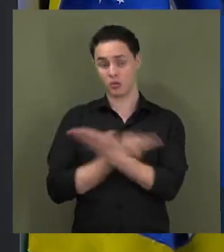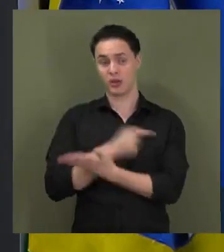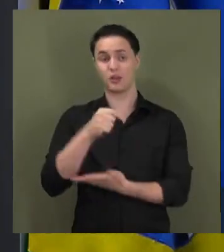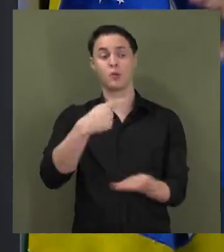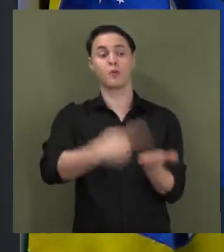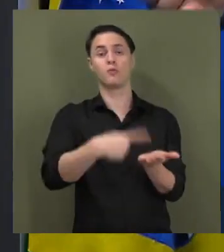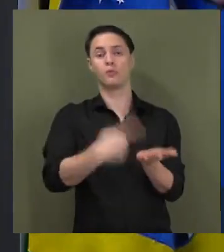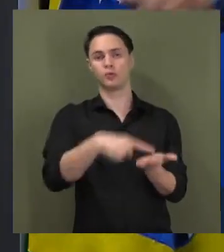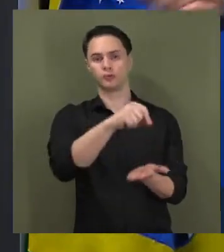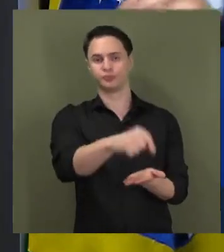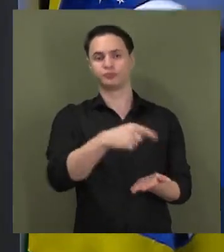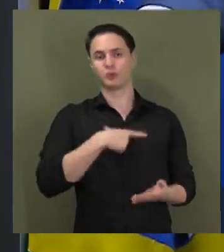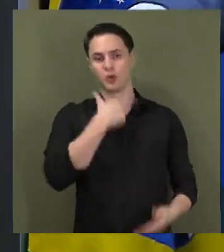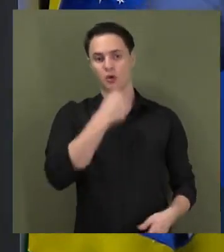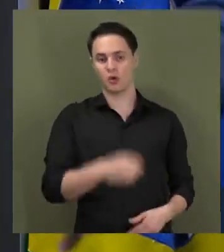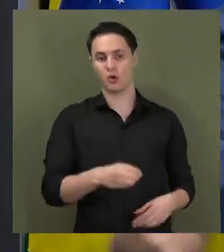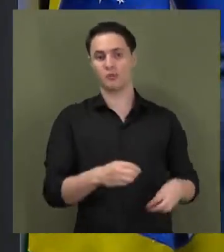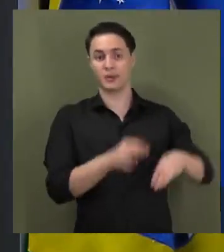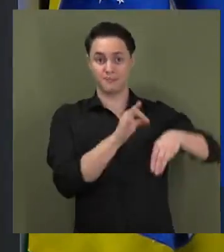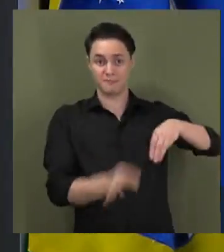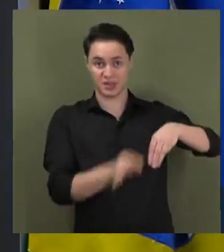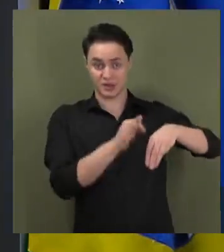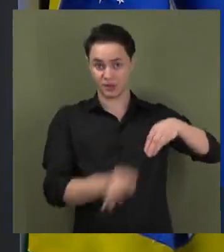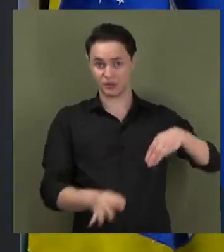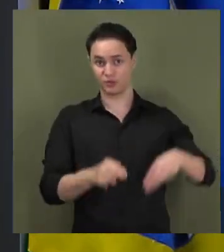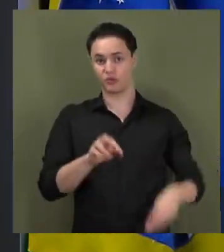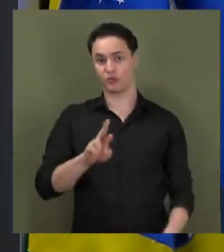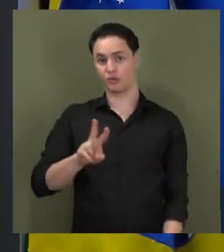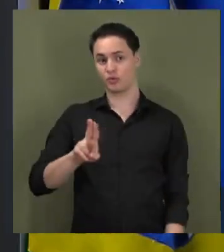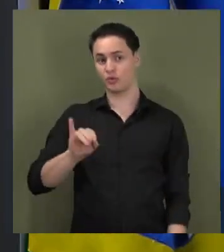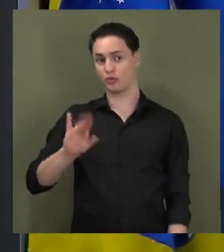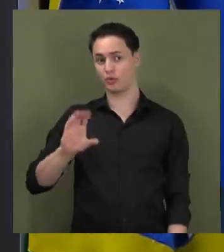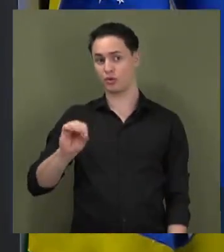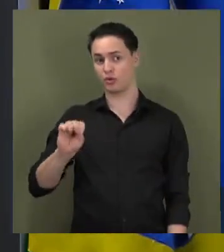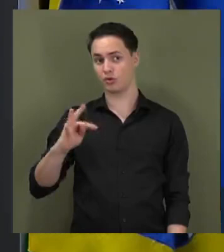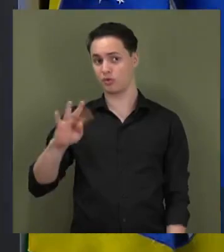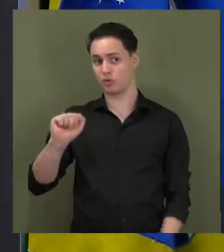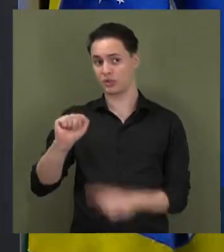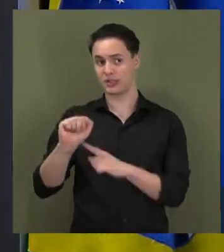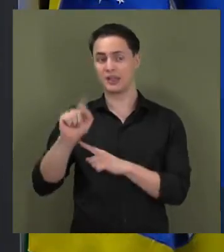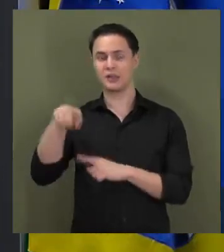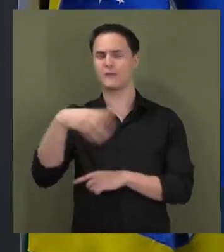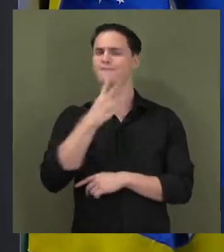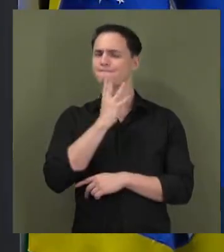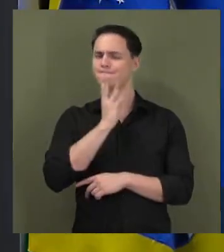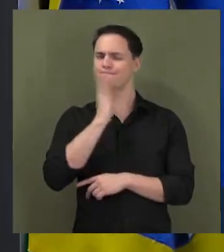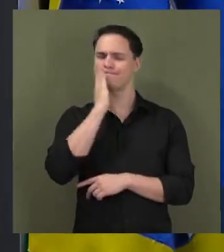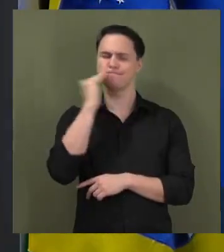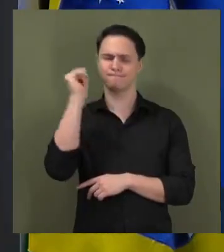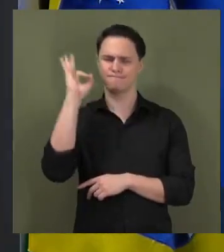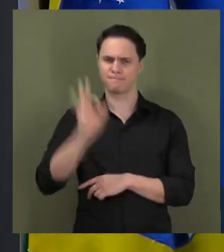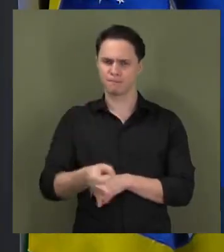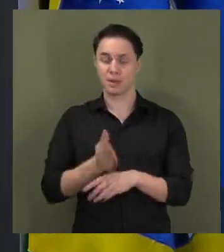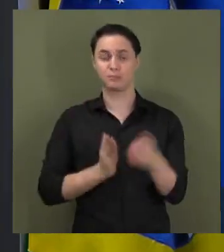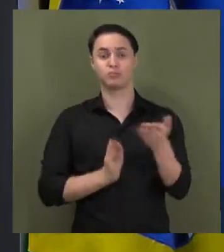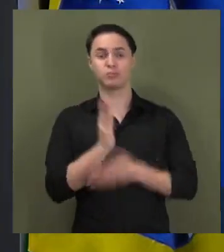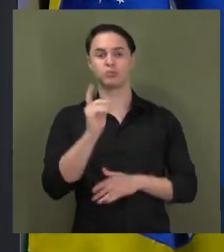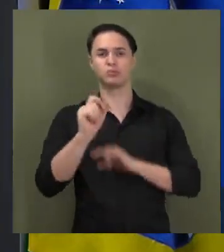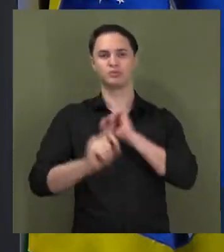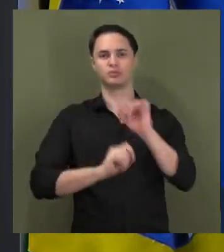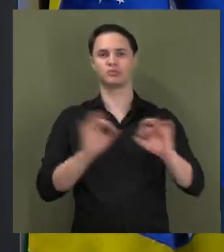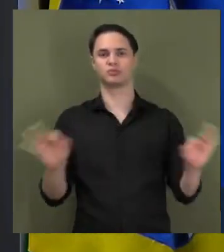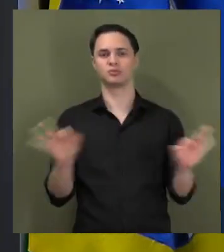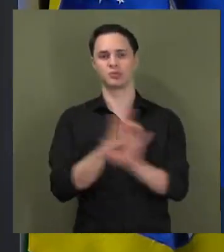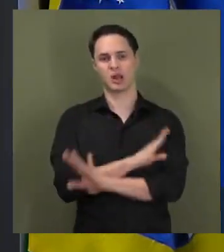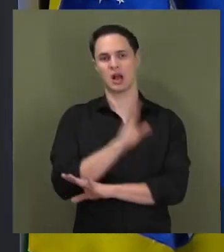que o atual ministro de Lula, Rui Costa, tinha conhecimento e deu seu aval para a conclusão